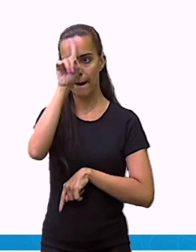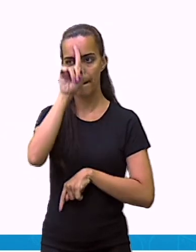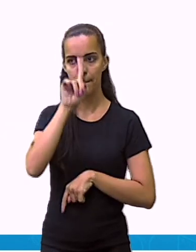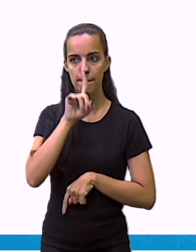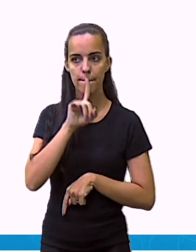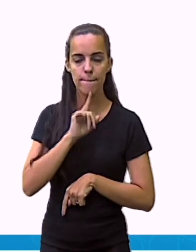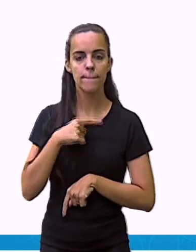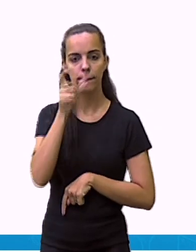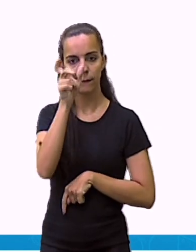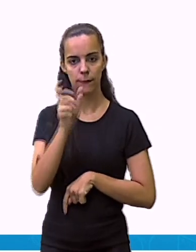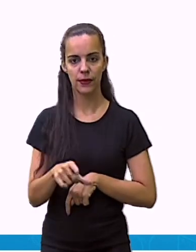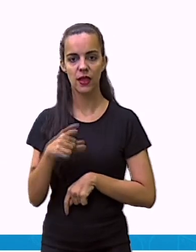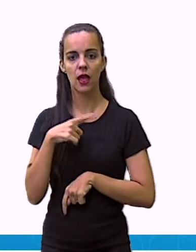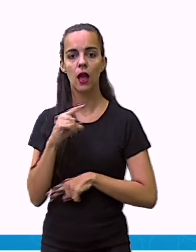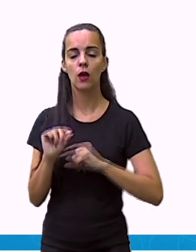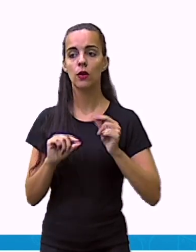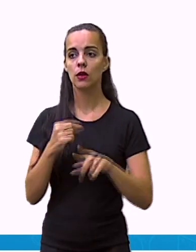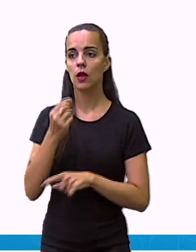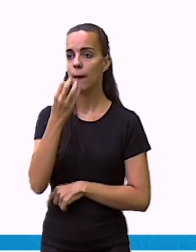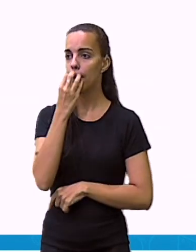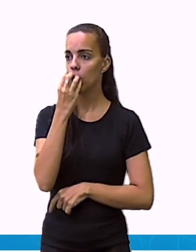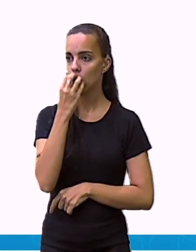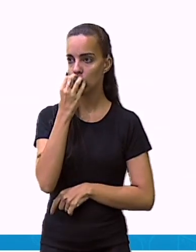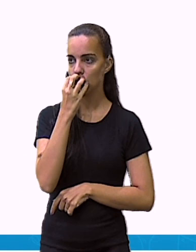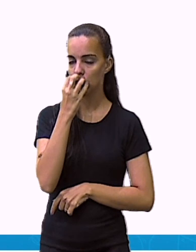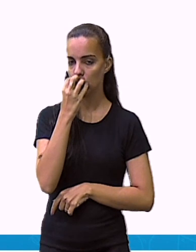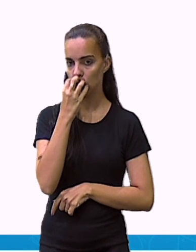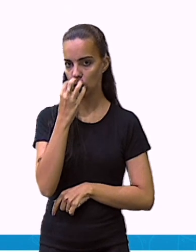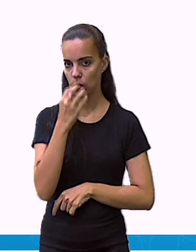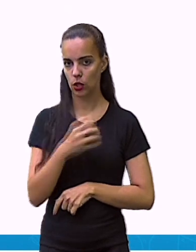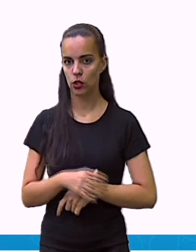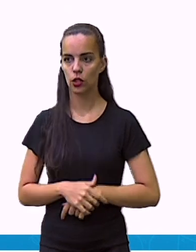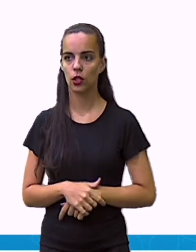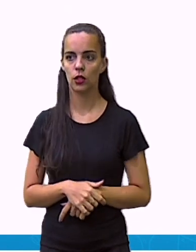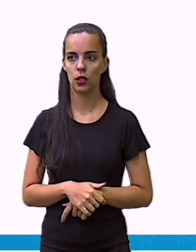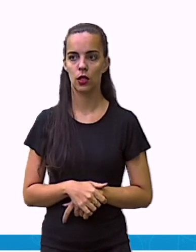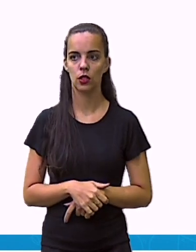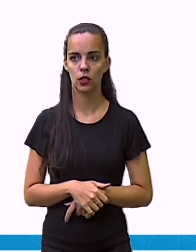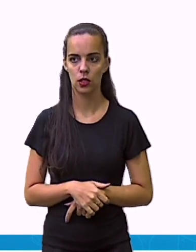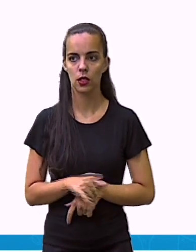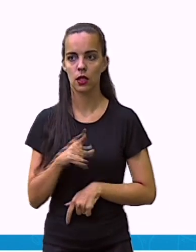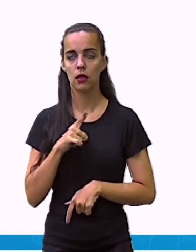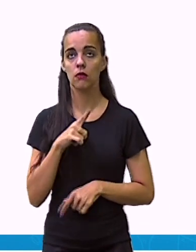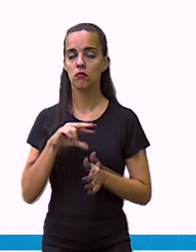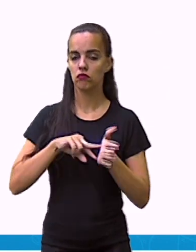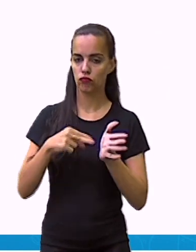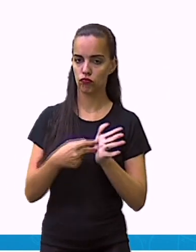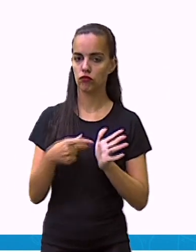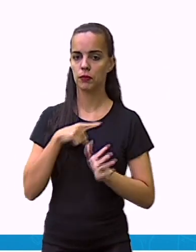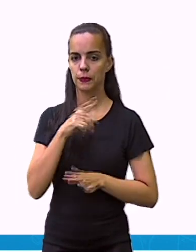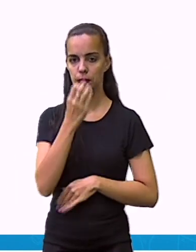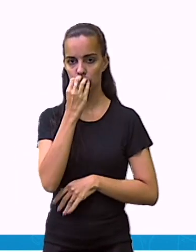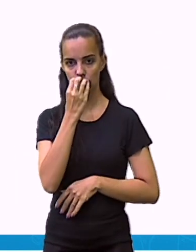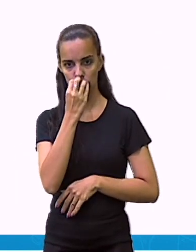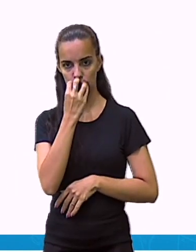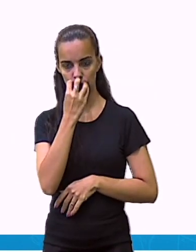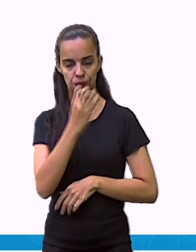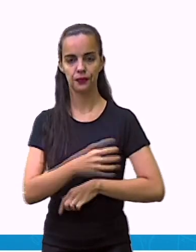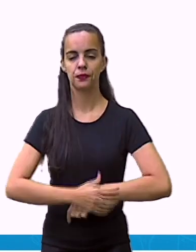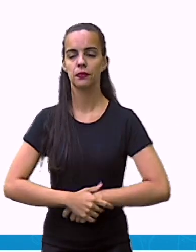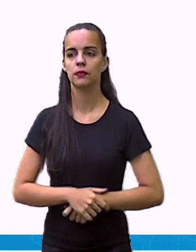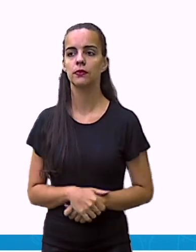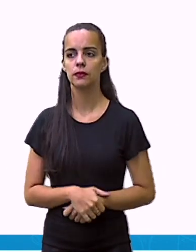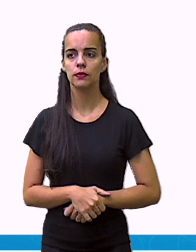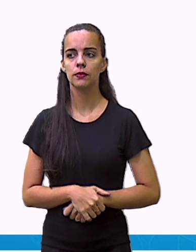está aqui, as pessoas que foram pesquisadas que estão no amarelo, significa que tem cachorro.